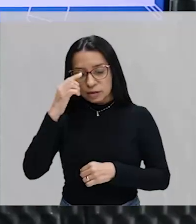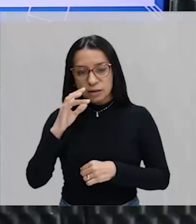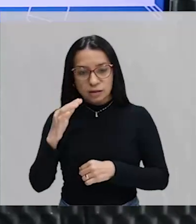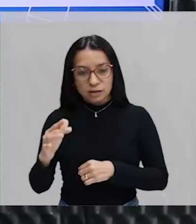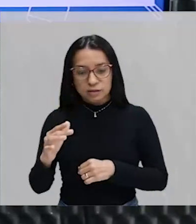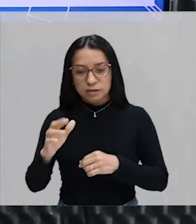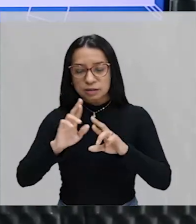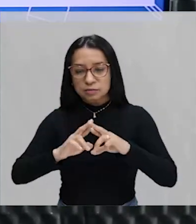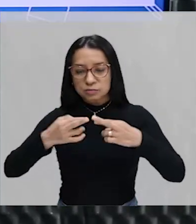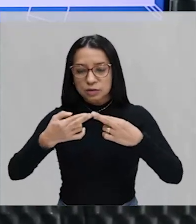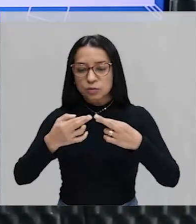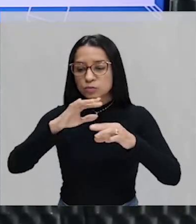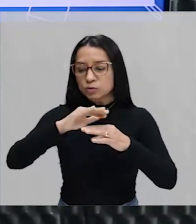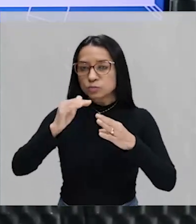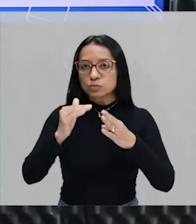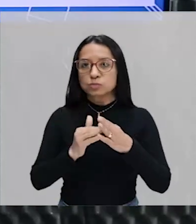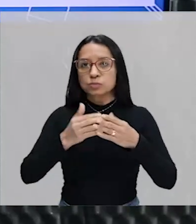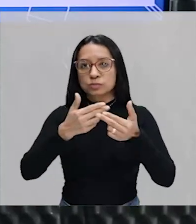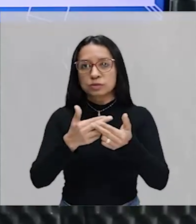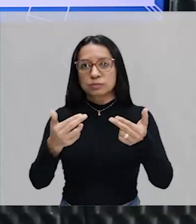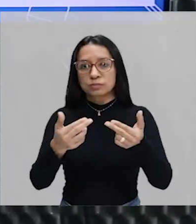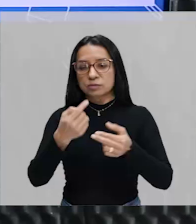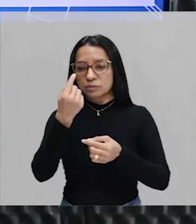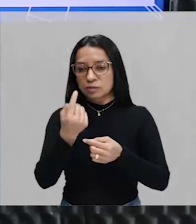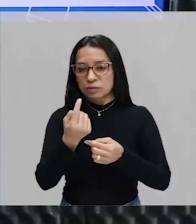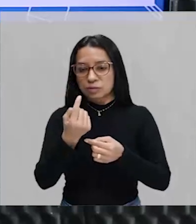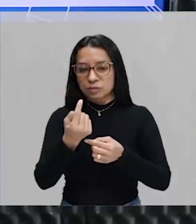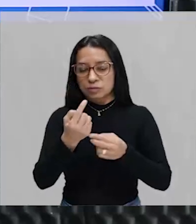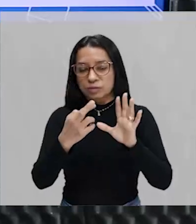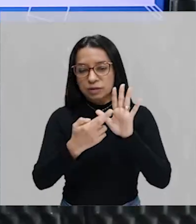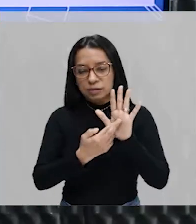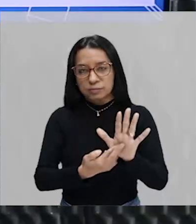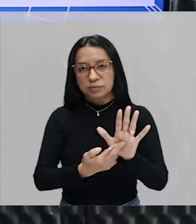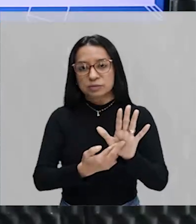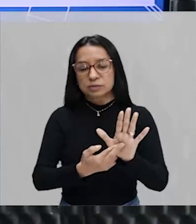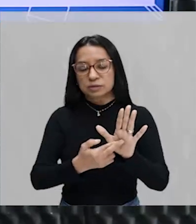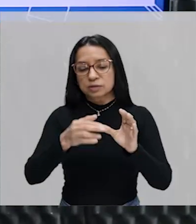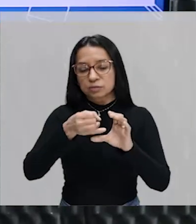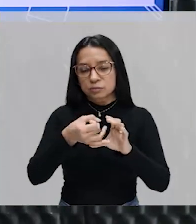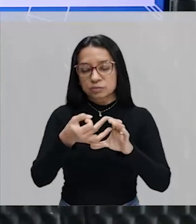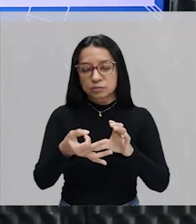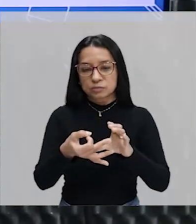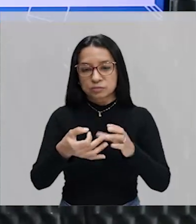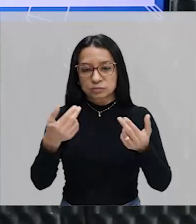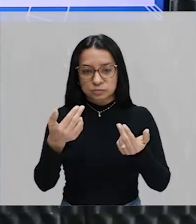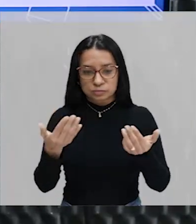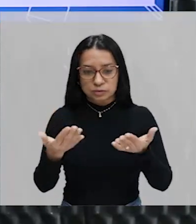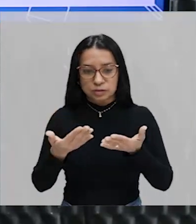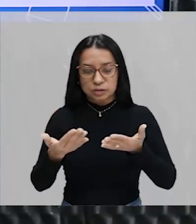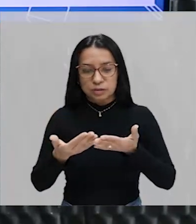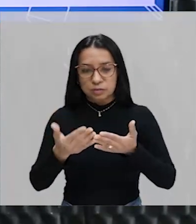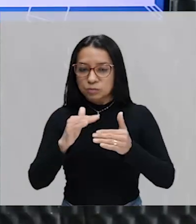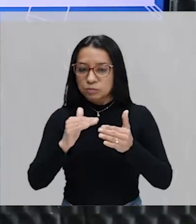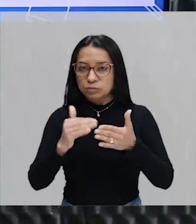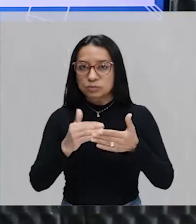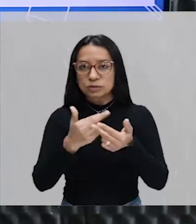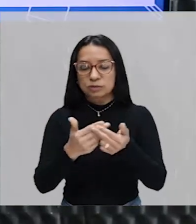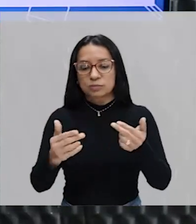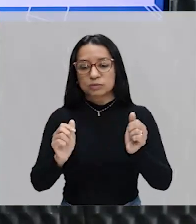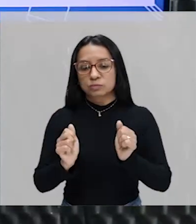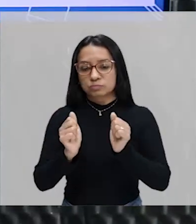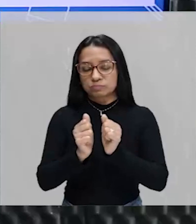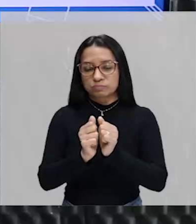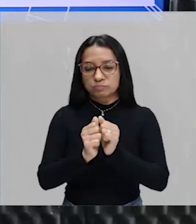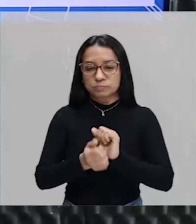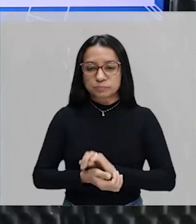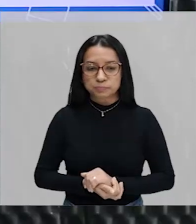reunir todos os elementos em uma única representação de conjuntos. Então, ó, vou colocar todos esses elementos juntinhos.